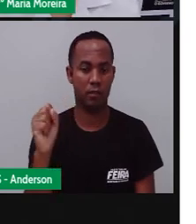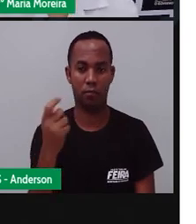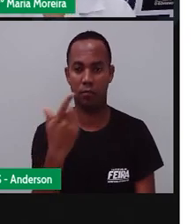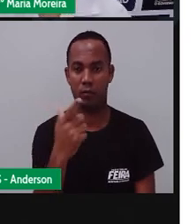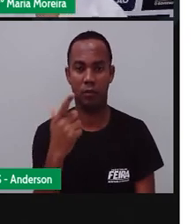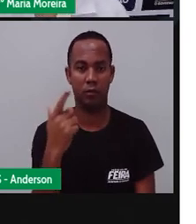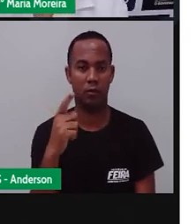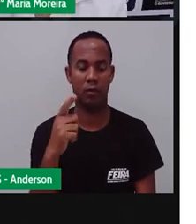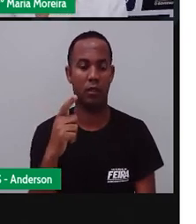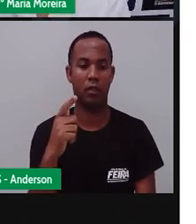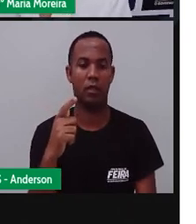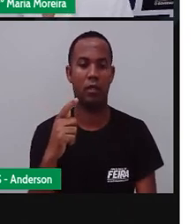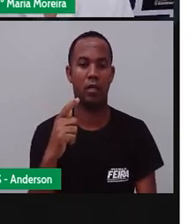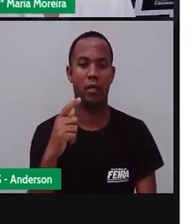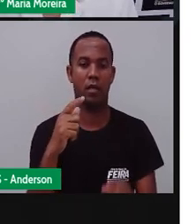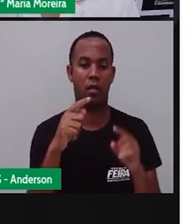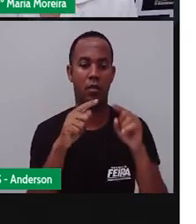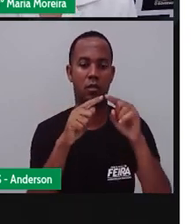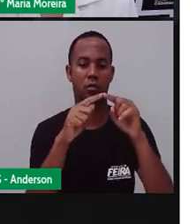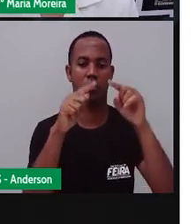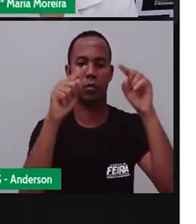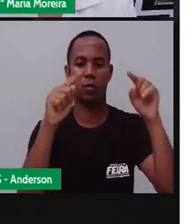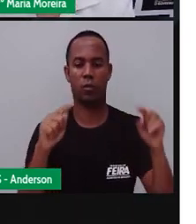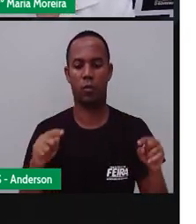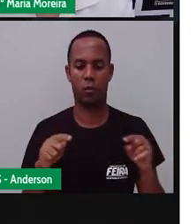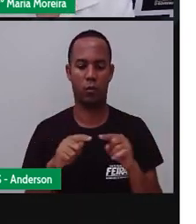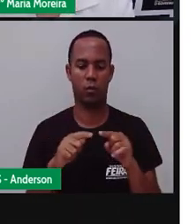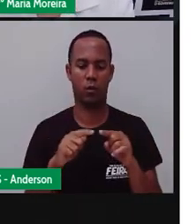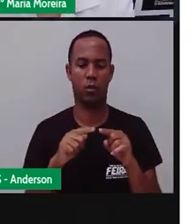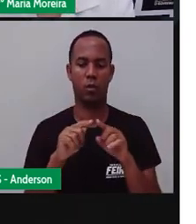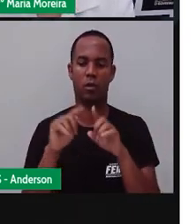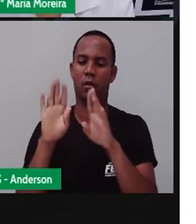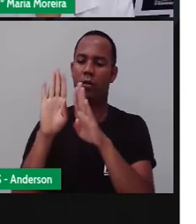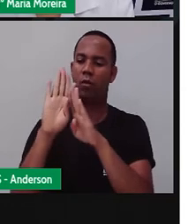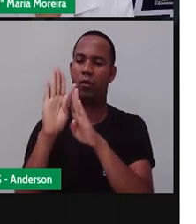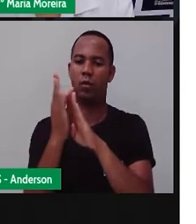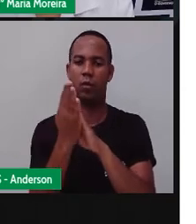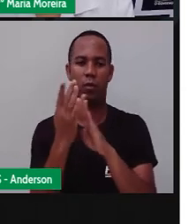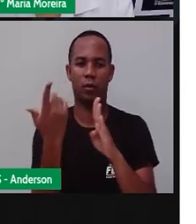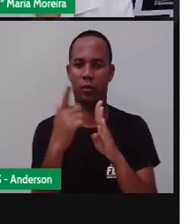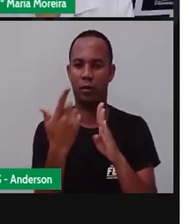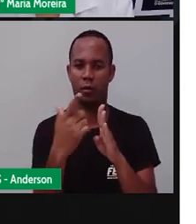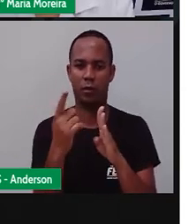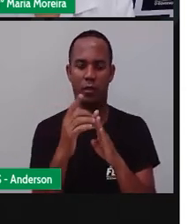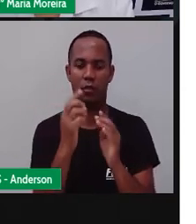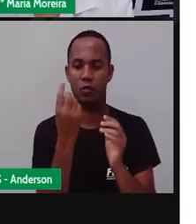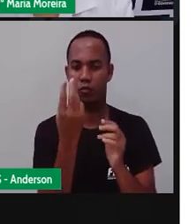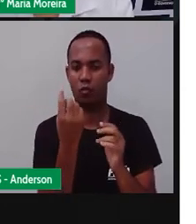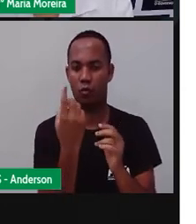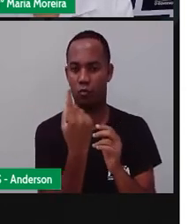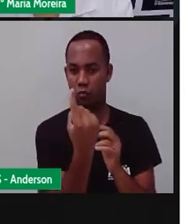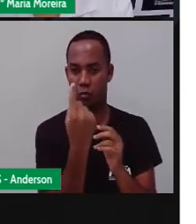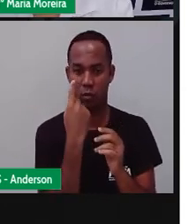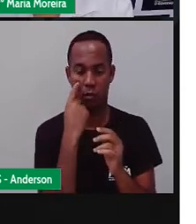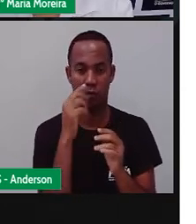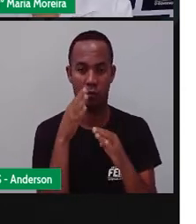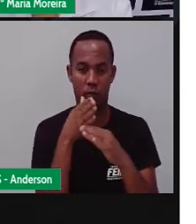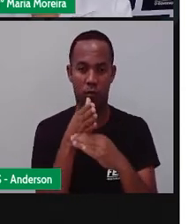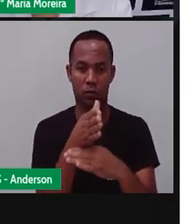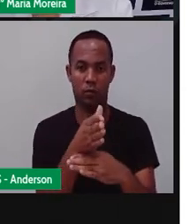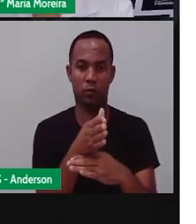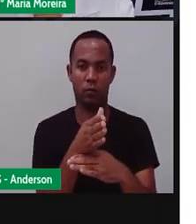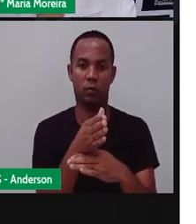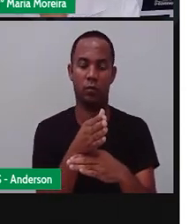Apenas o quê? Uma porta que, além de permitir a entrada dos indígenas, né? Possibilita também o quê? A